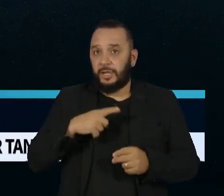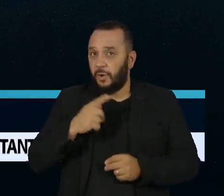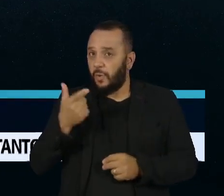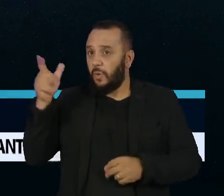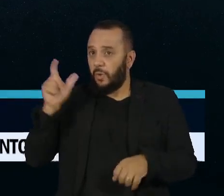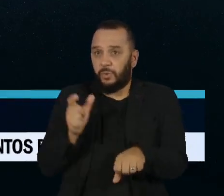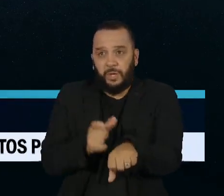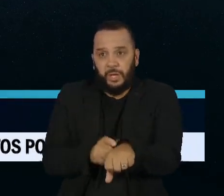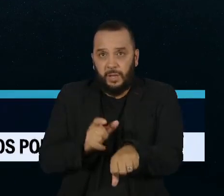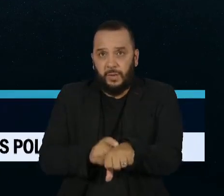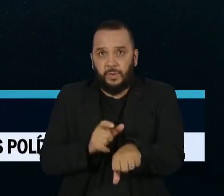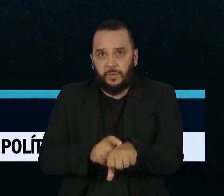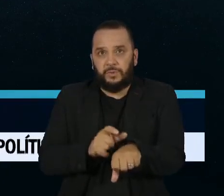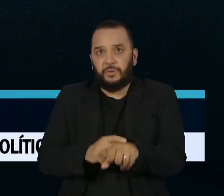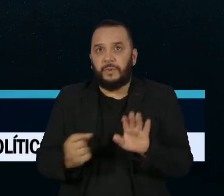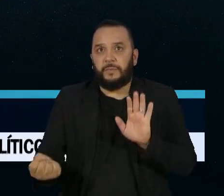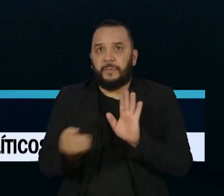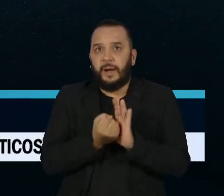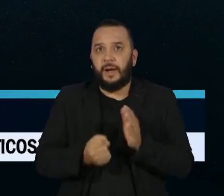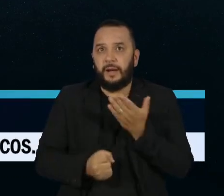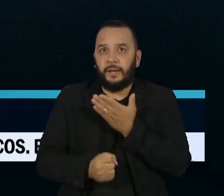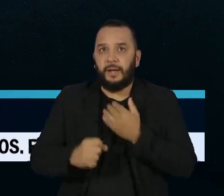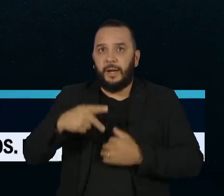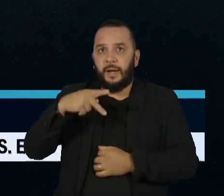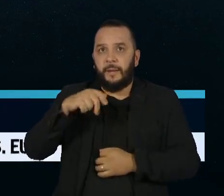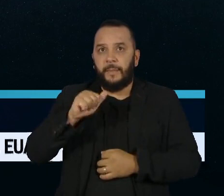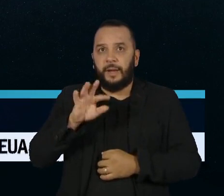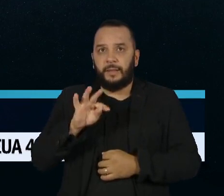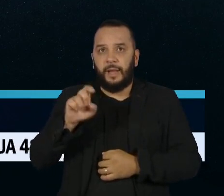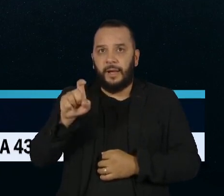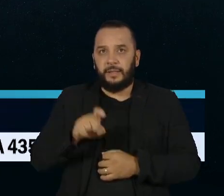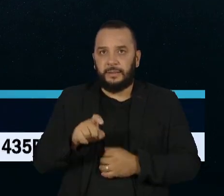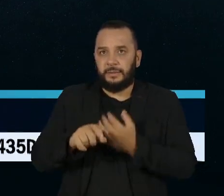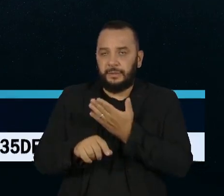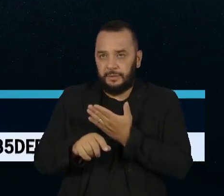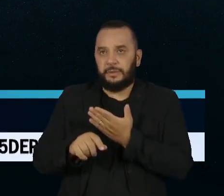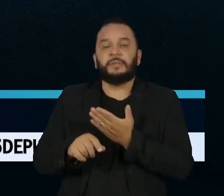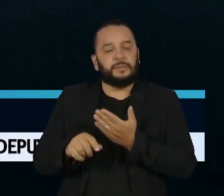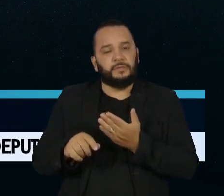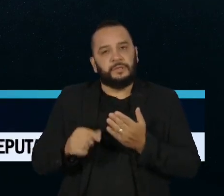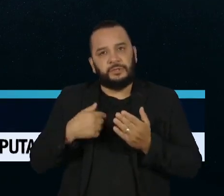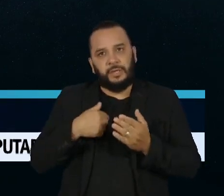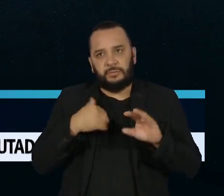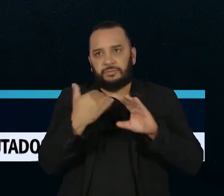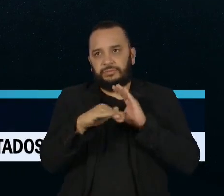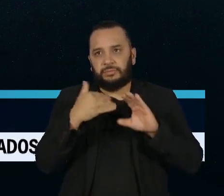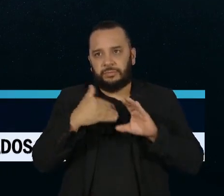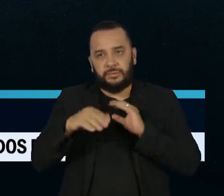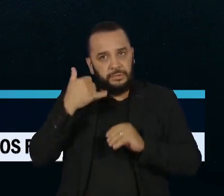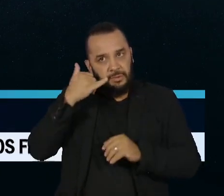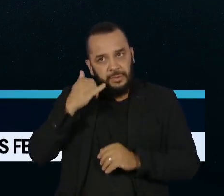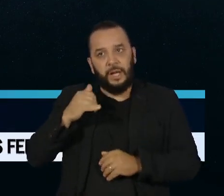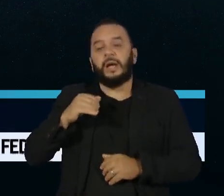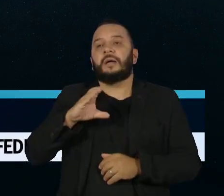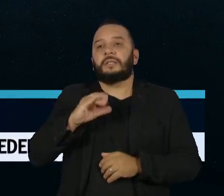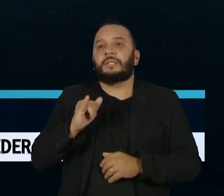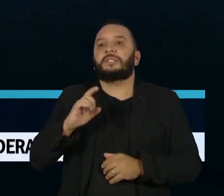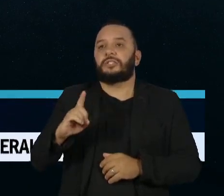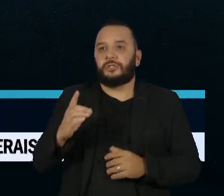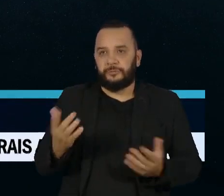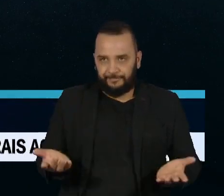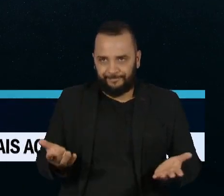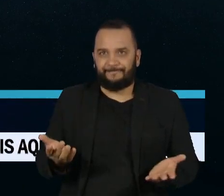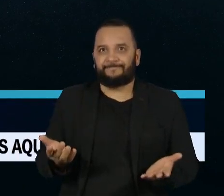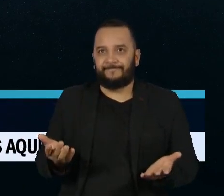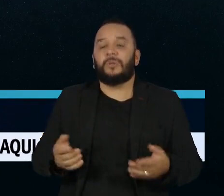relógio de pulso, da marca Patek Philippe, em mensagens no celular de Mauricid. E agora quer descobrir